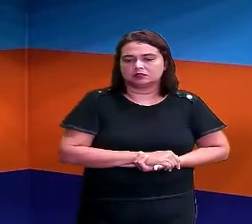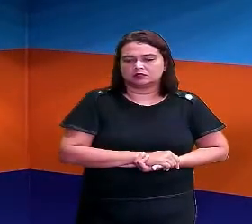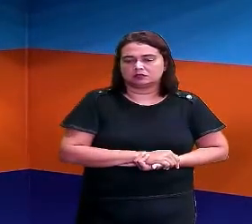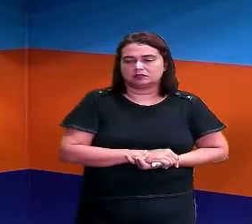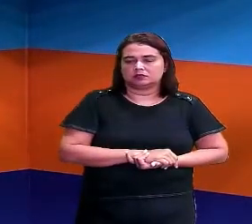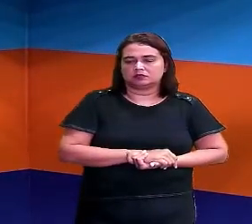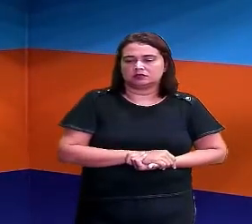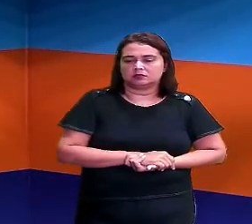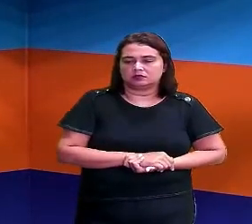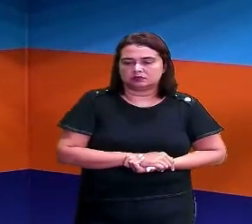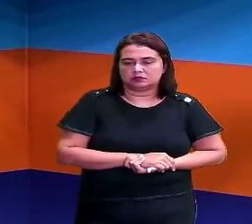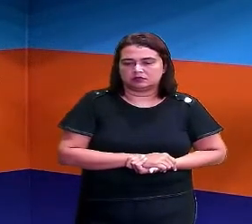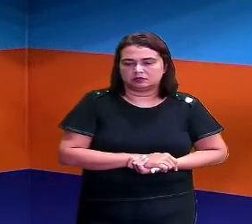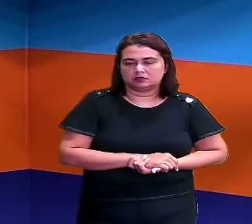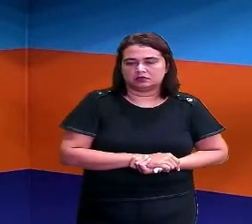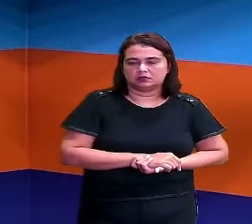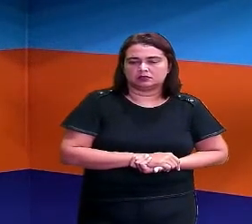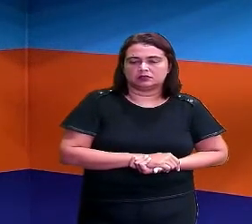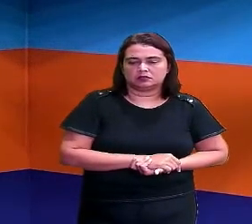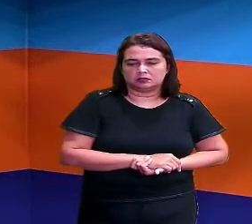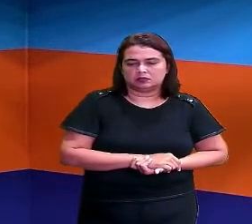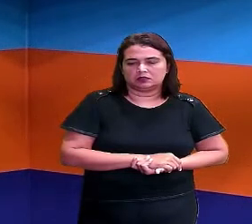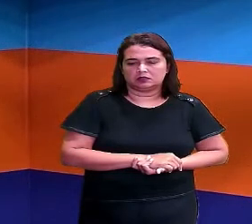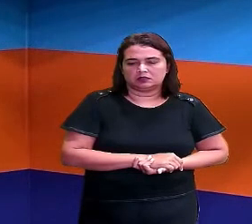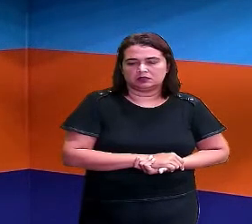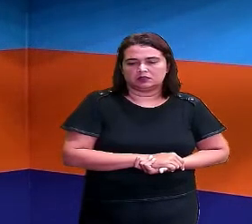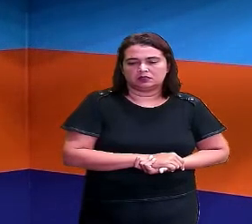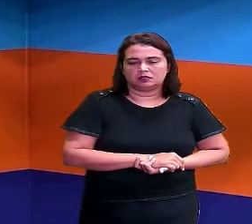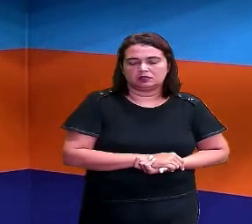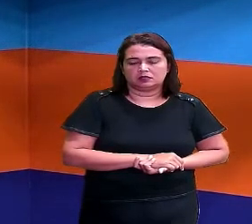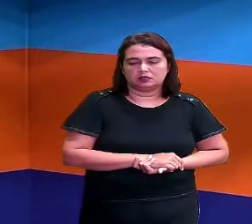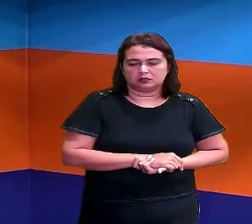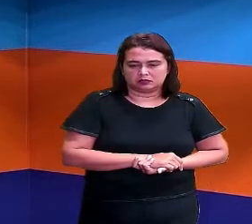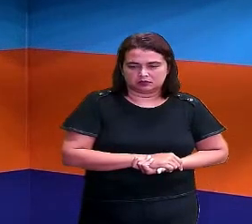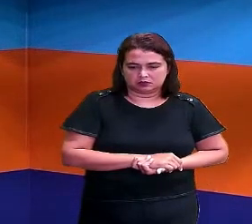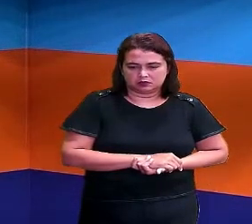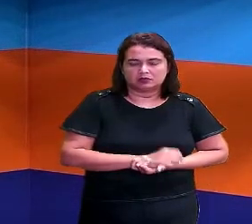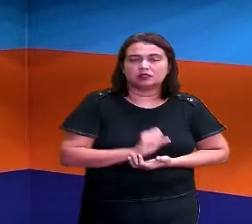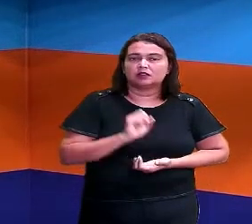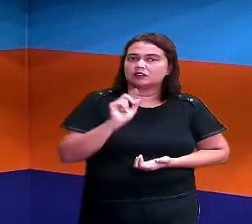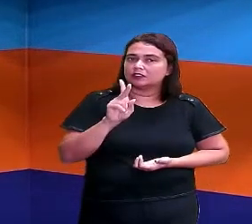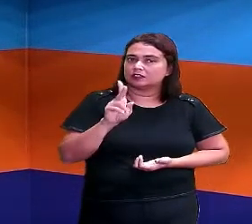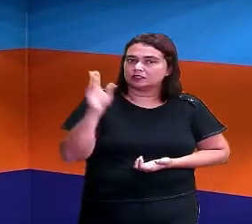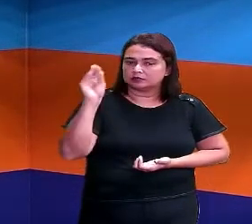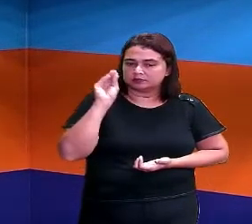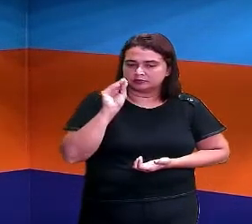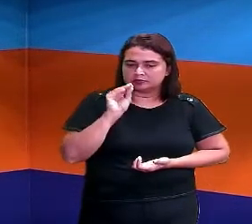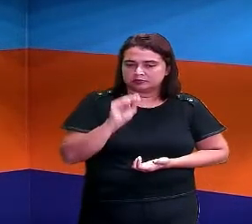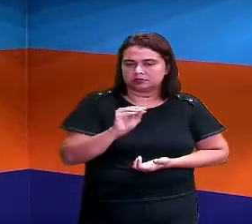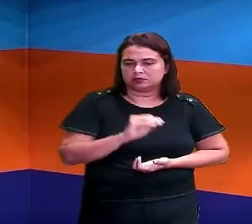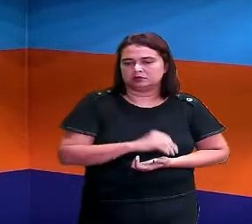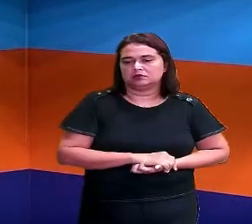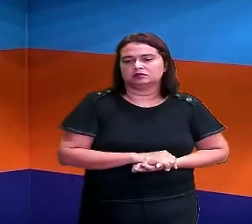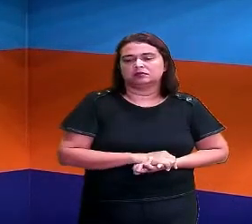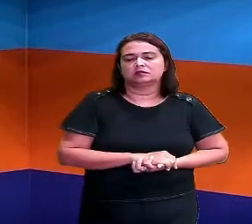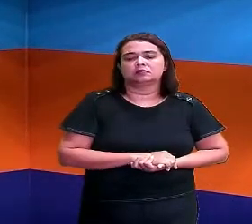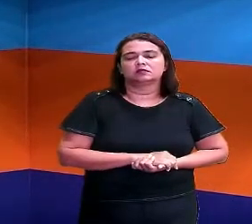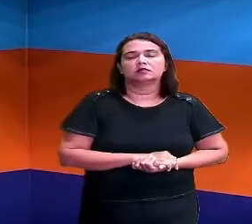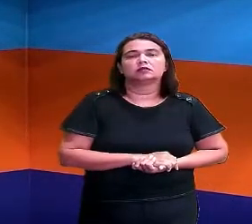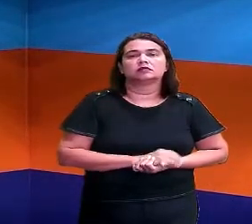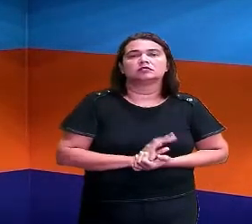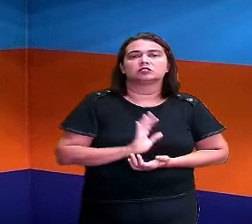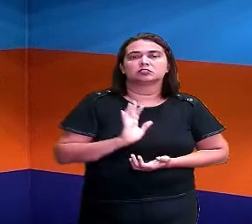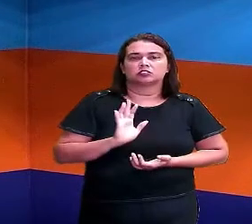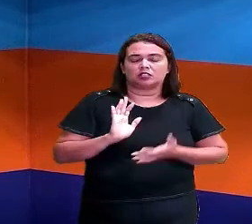Tá? Então, vem pra cá. Aqui, ó, eu vou colocar Breno, tá bom? Então, a gente já